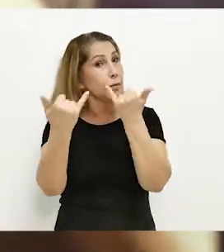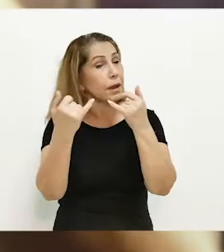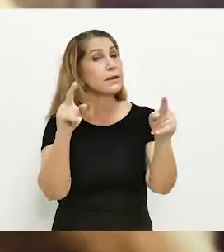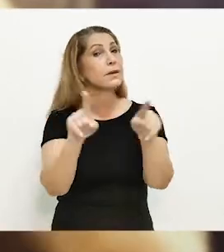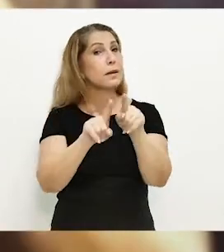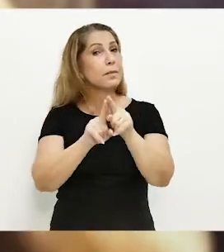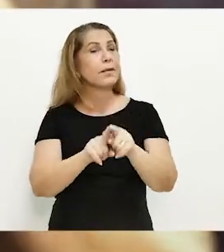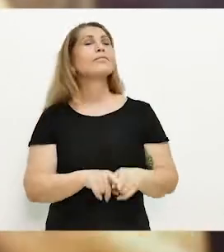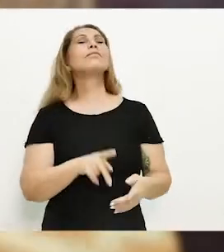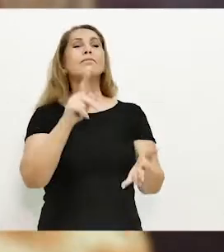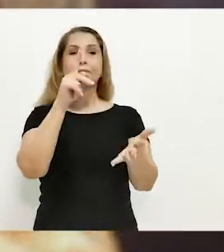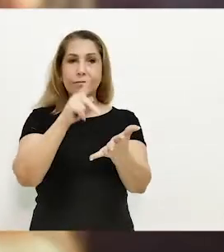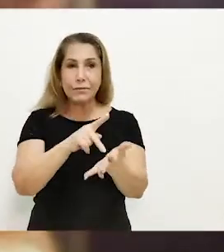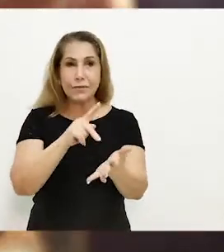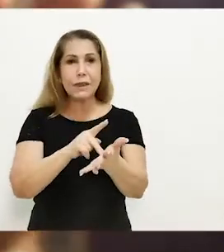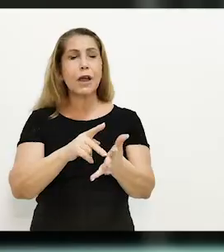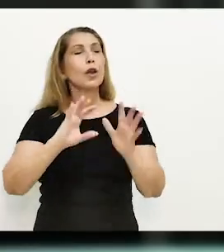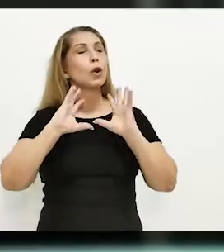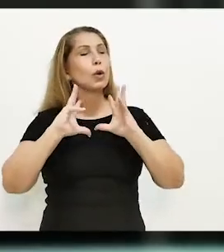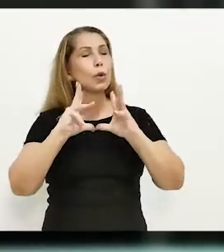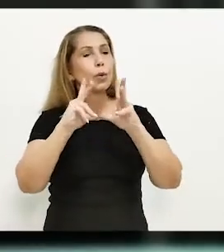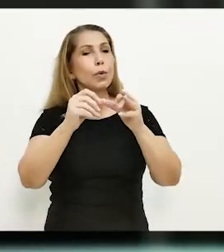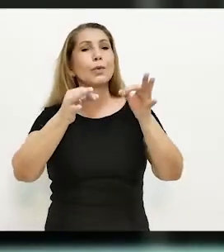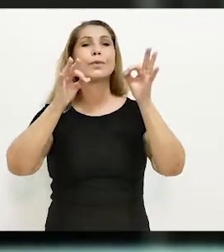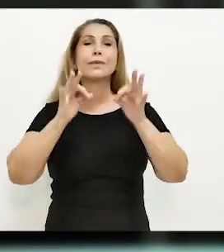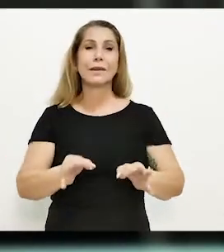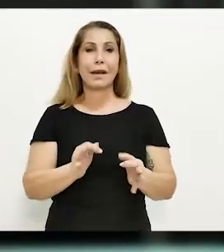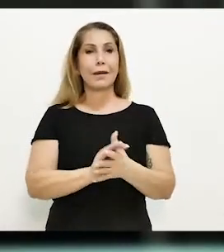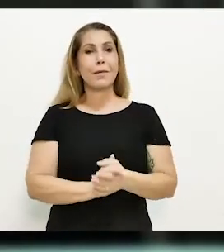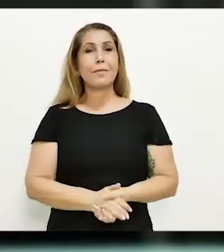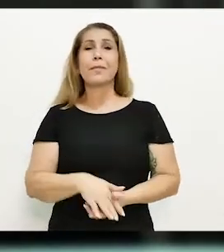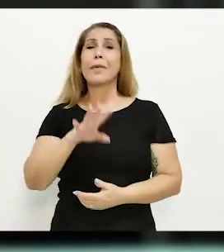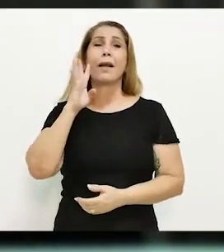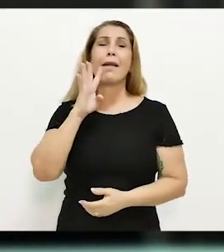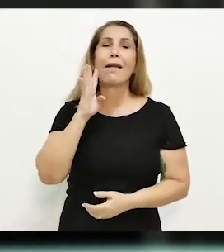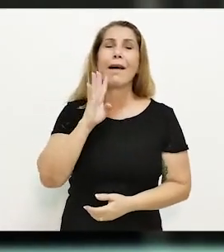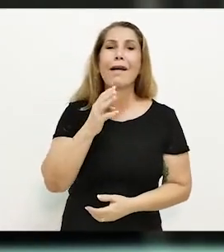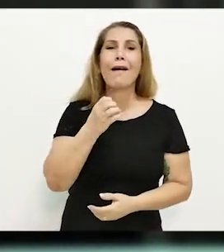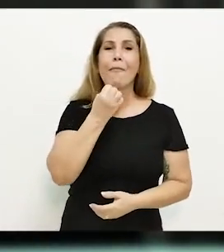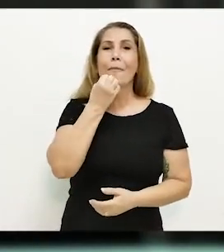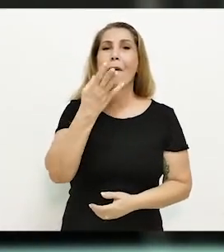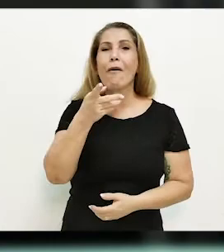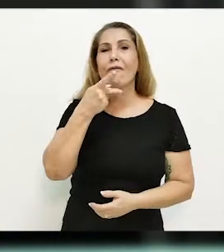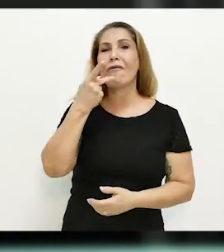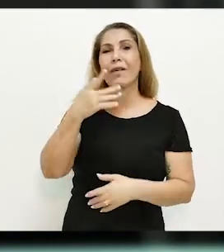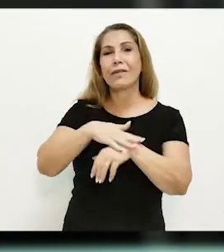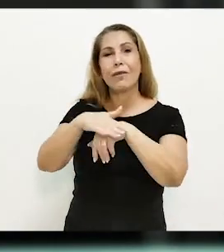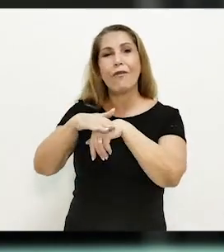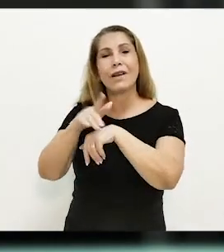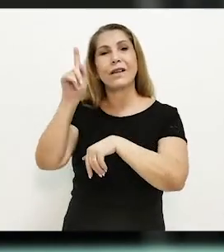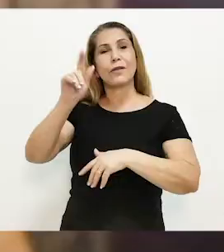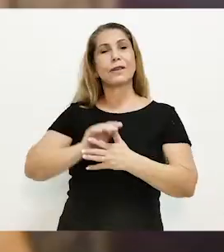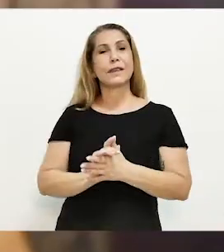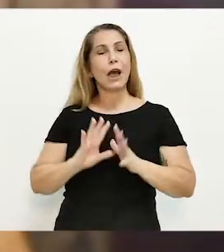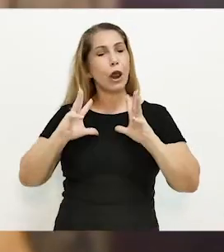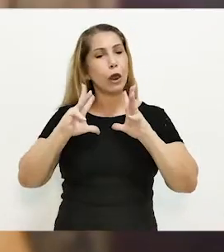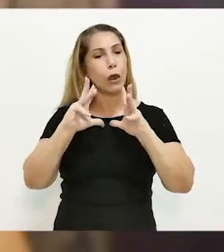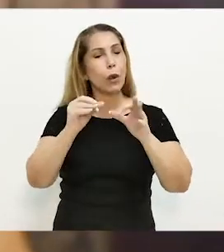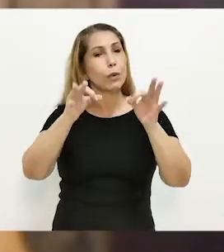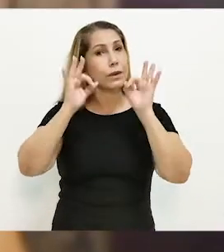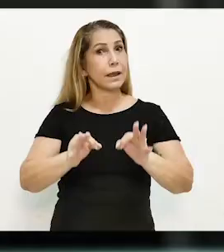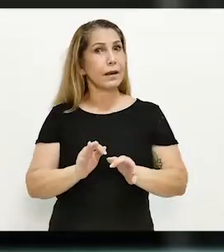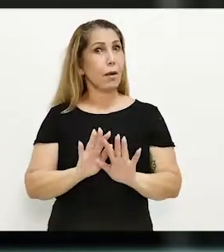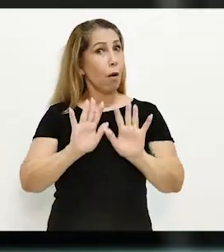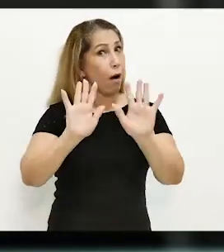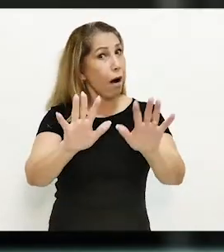também, viu? Isso mesmo. E deu tudo certo. Legal, Dona Rosa. Muito bom falar com a senhora. Vai dar tudo certo. E não se